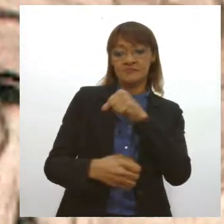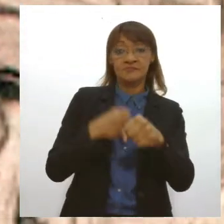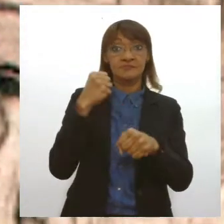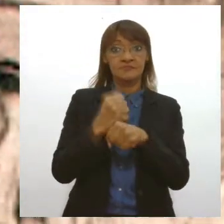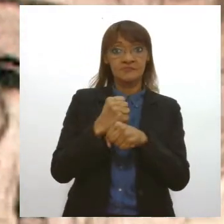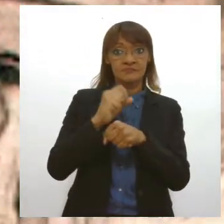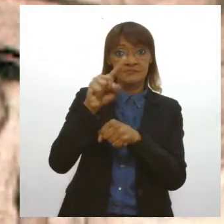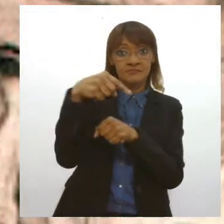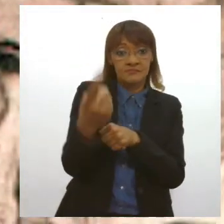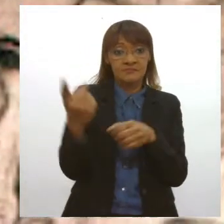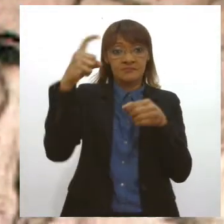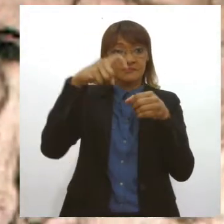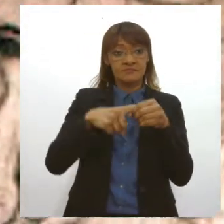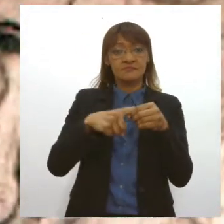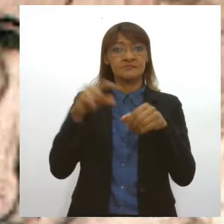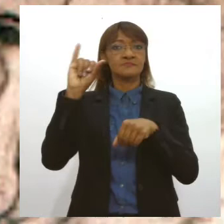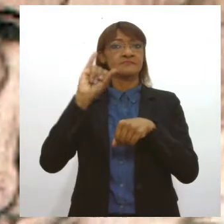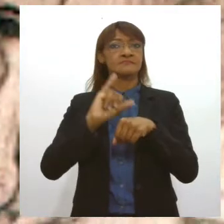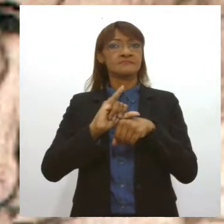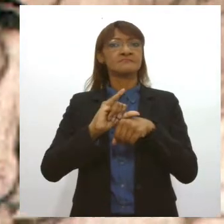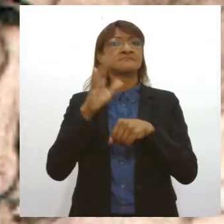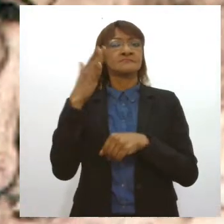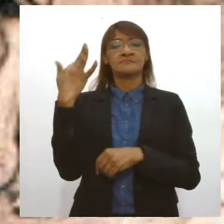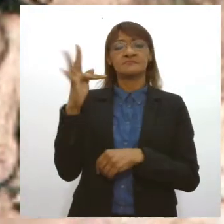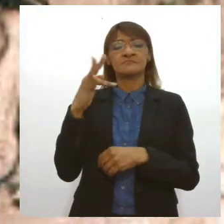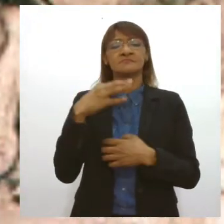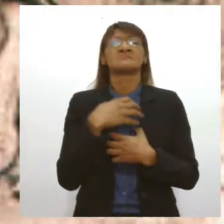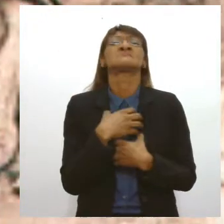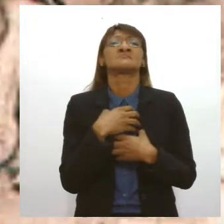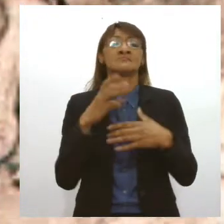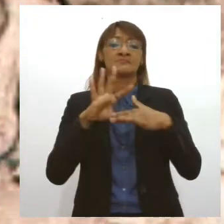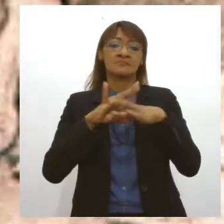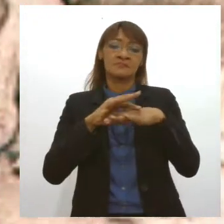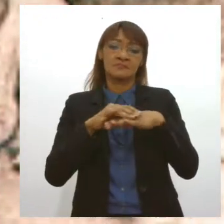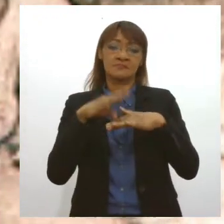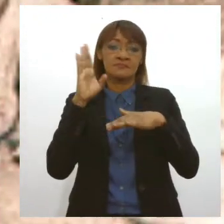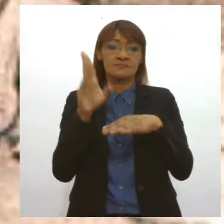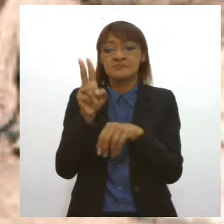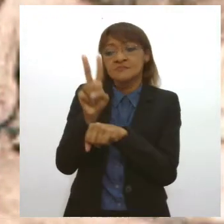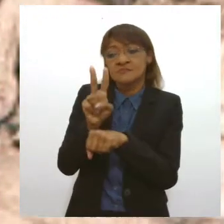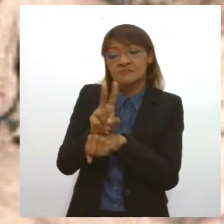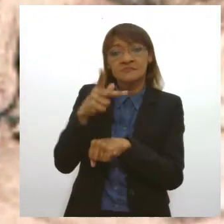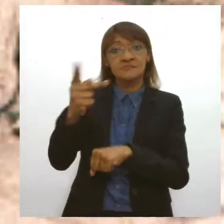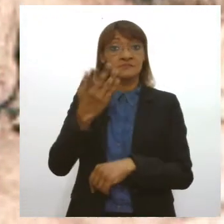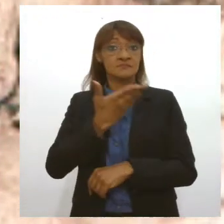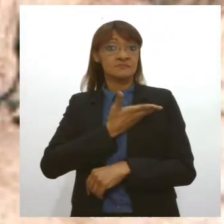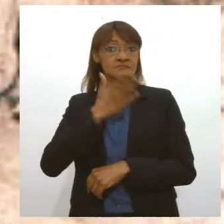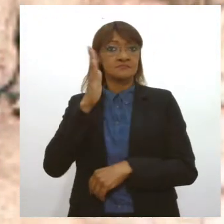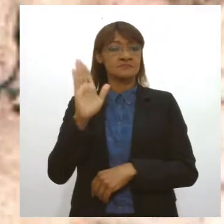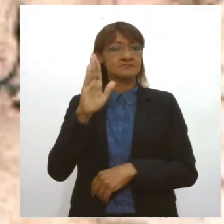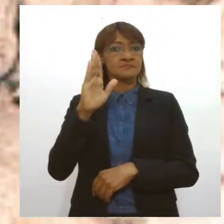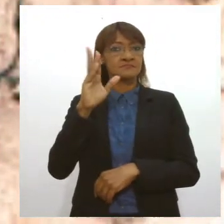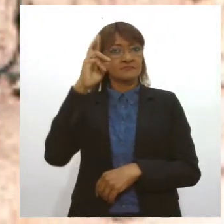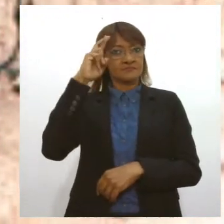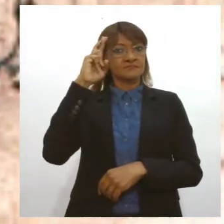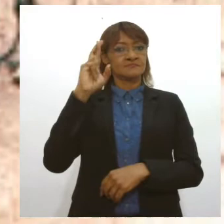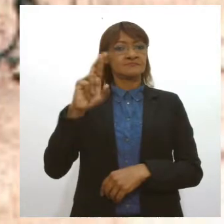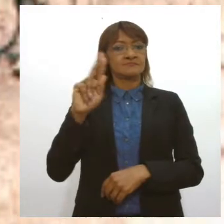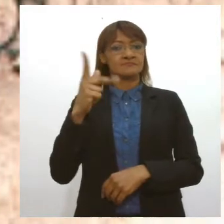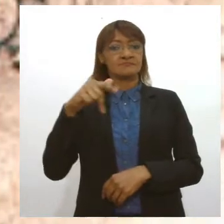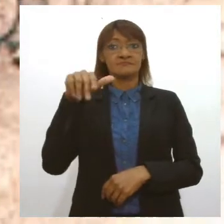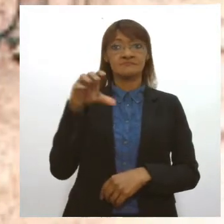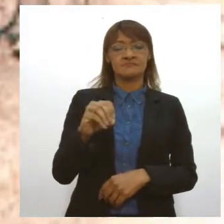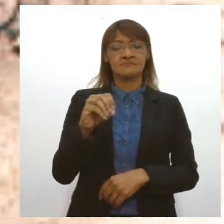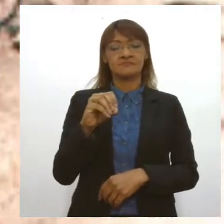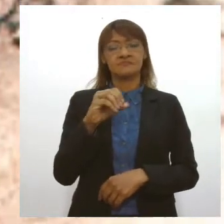depois do retorno à capital francesa, ele adoece e é amparado na casa de seu grande amigo, o Sr. Michel, até sua